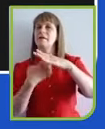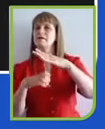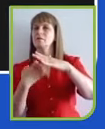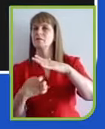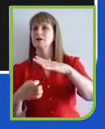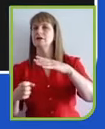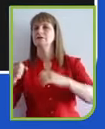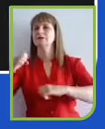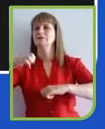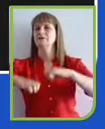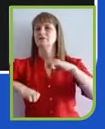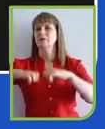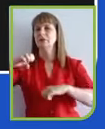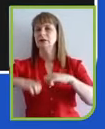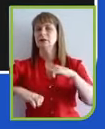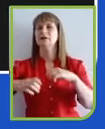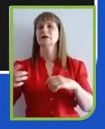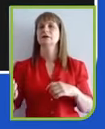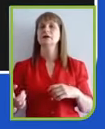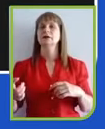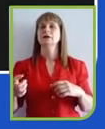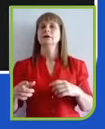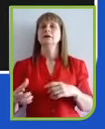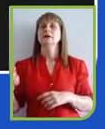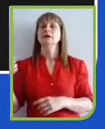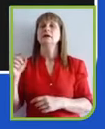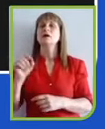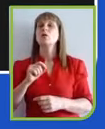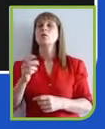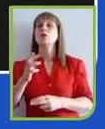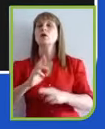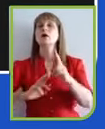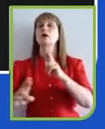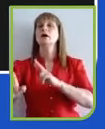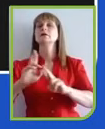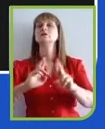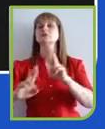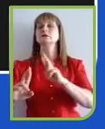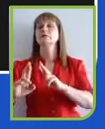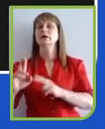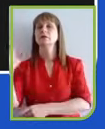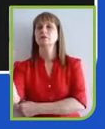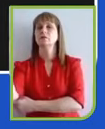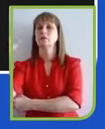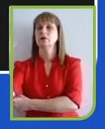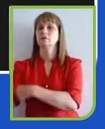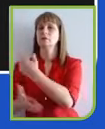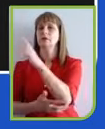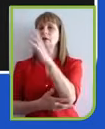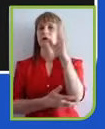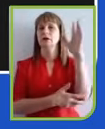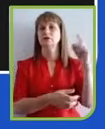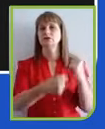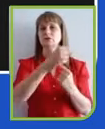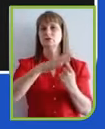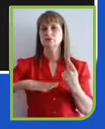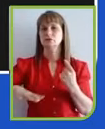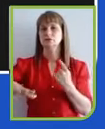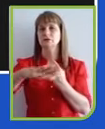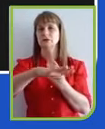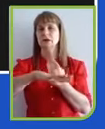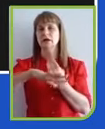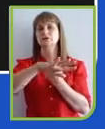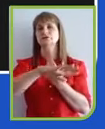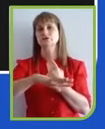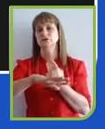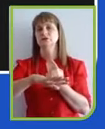ambiente, sociais e de governança, e, claro, novas métricas para valoração de reputação e até de marcas.